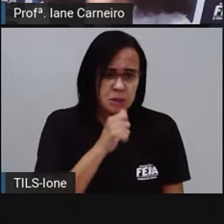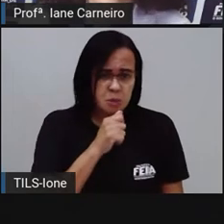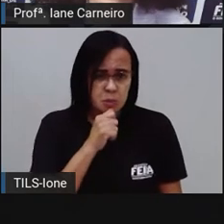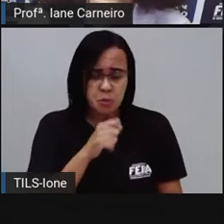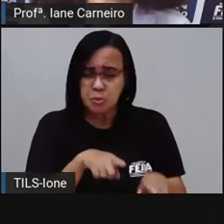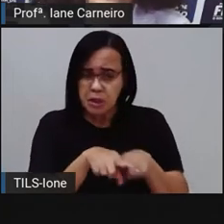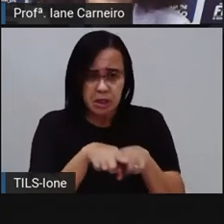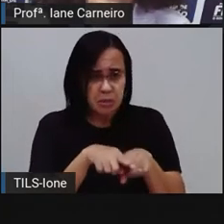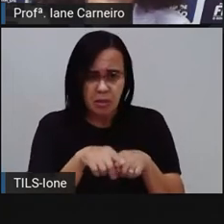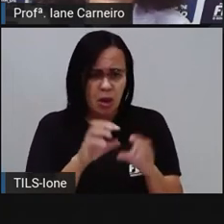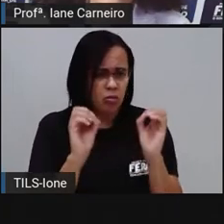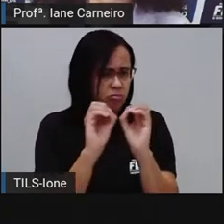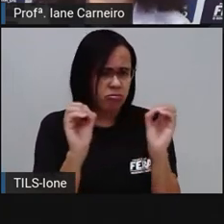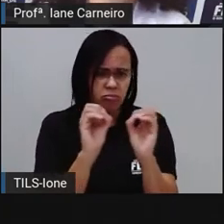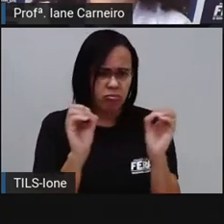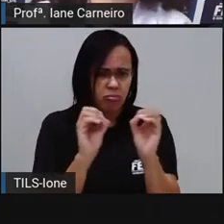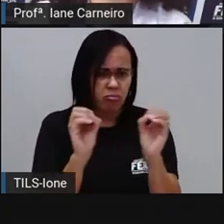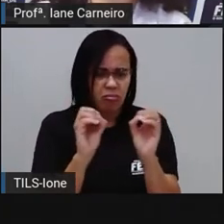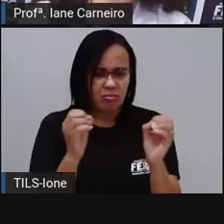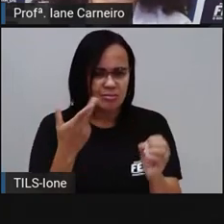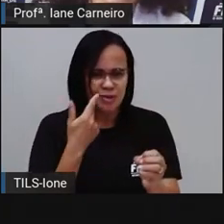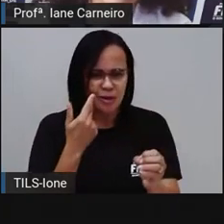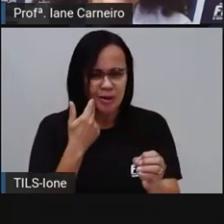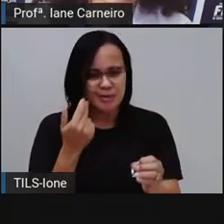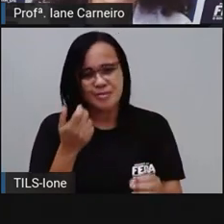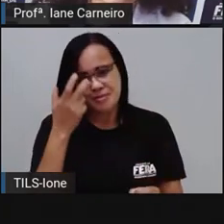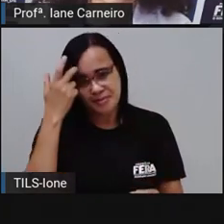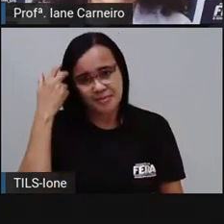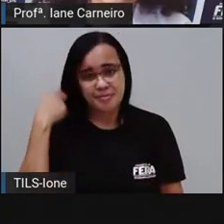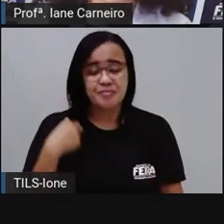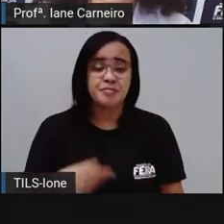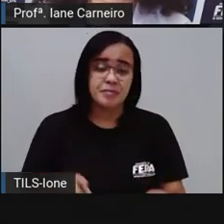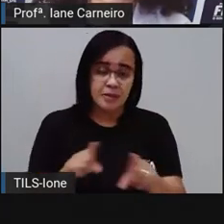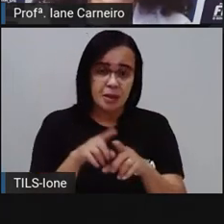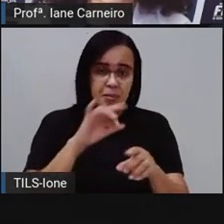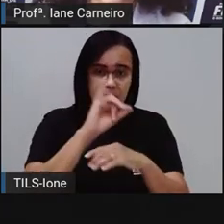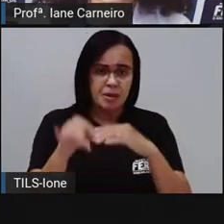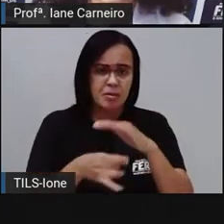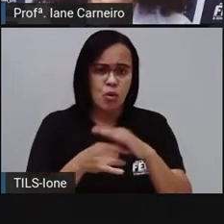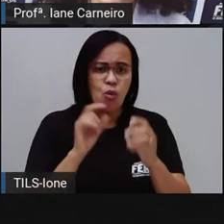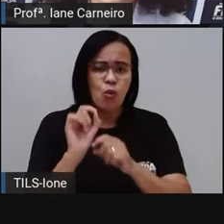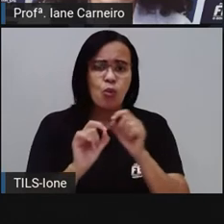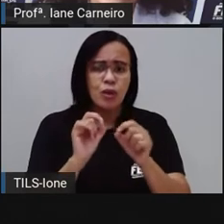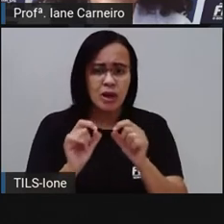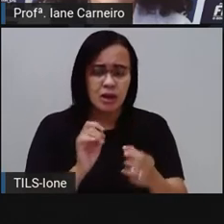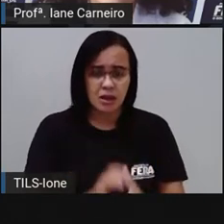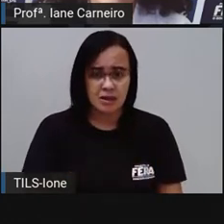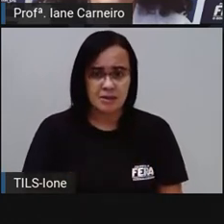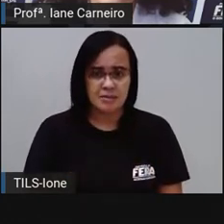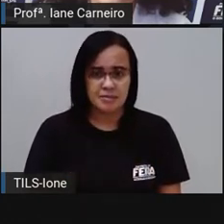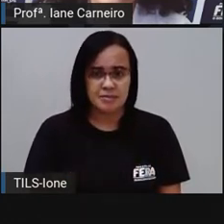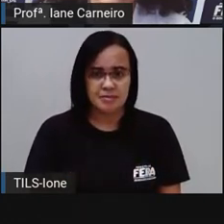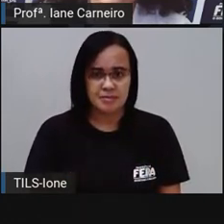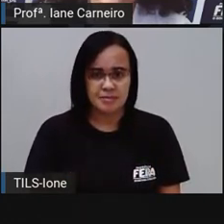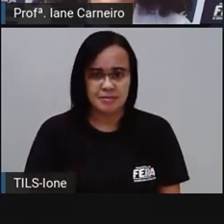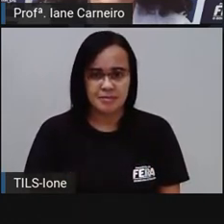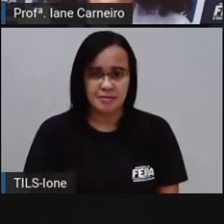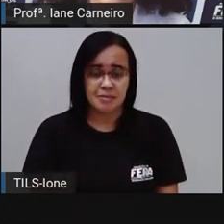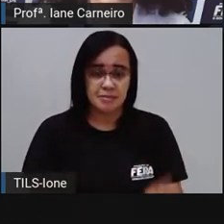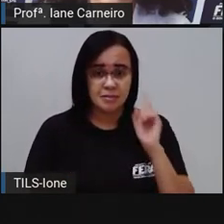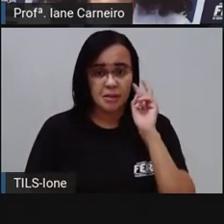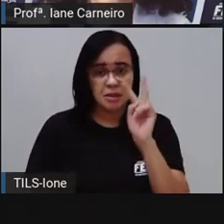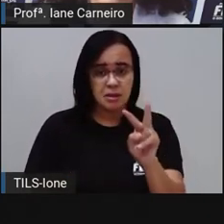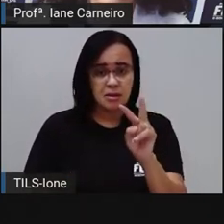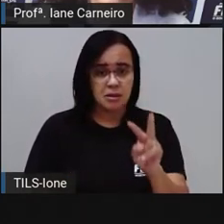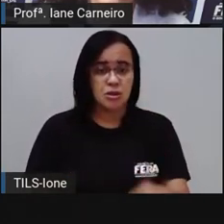você não coloca nada aqui, tá bom? Aí, aqui embaixo, ó, a gente vê que quem deu origem aos irmãos e a gente,